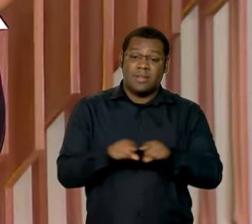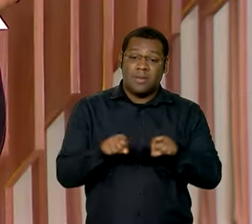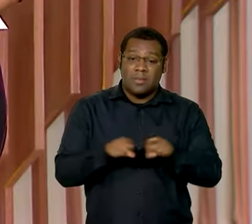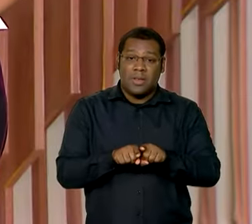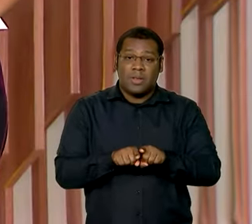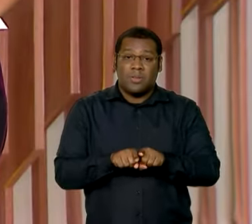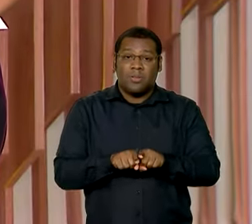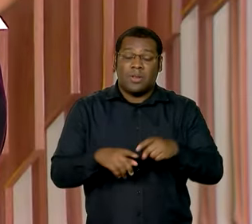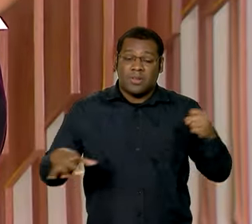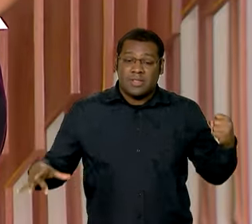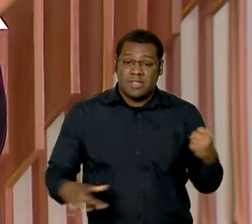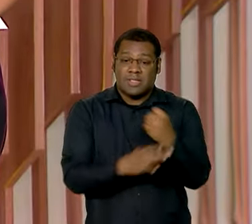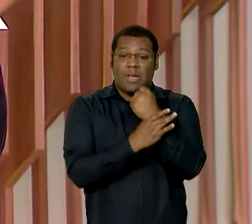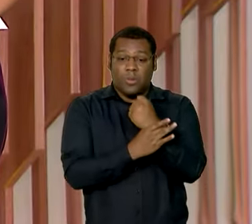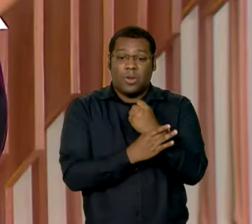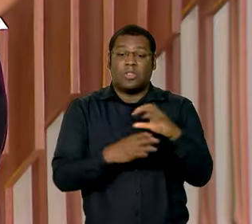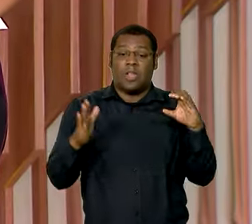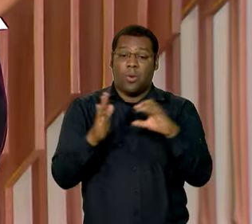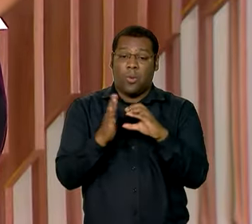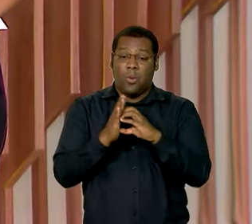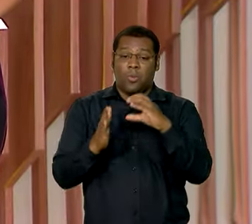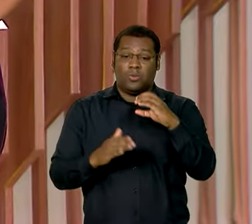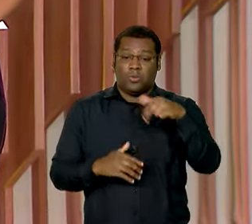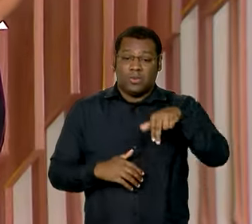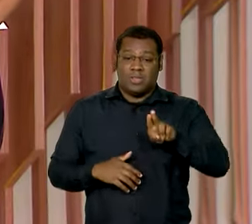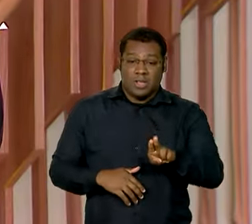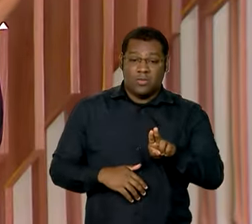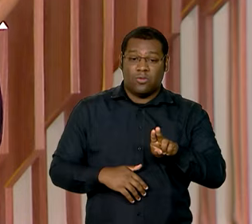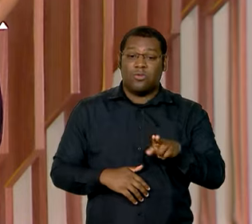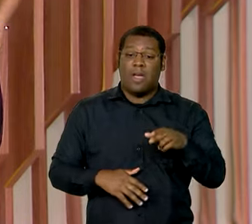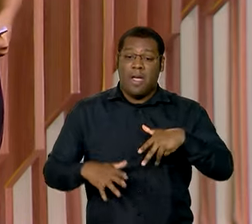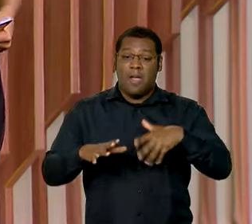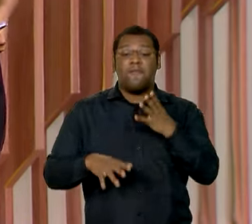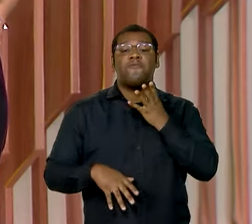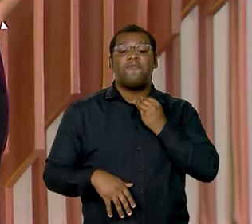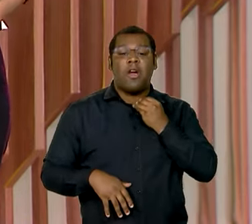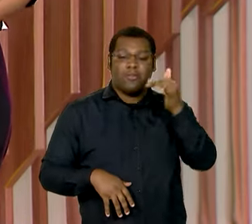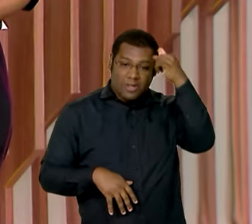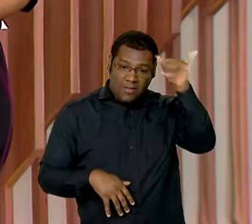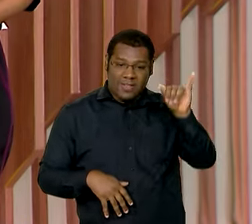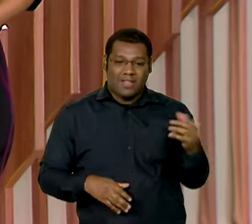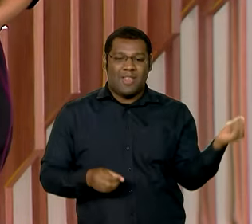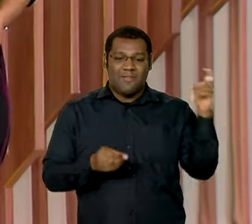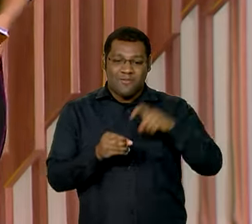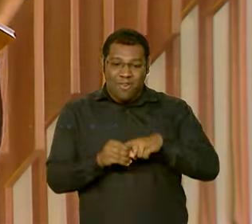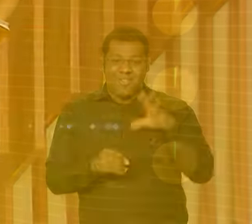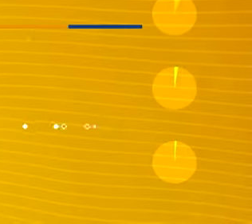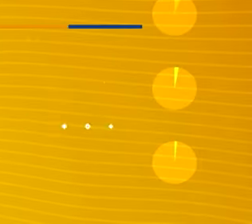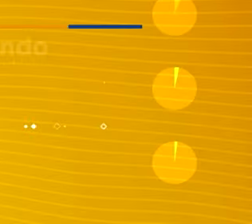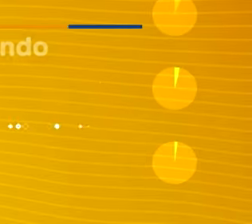segurança reforçada no concurso público unificado para evitar fraudes. A gente volta já já.